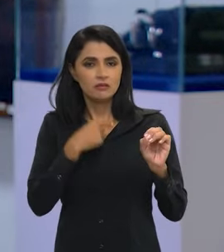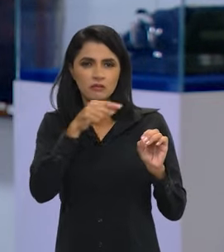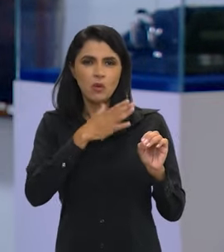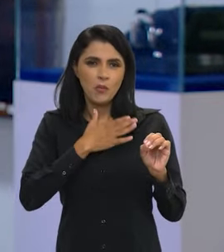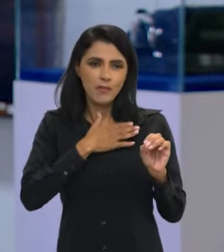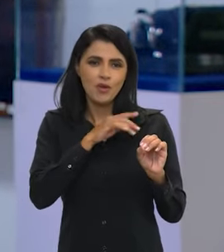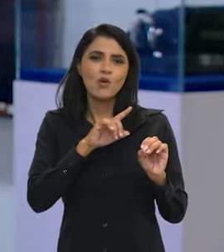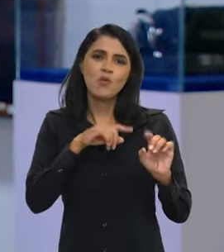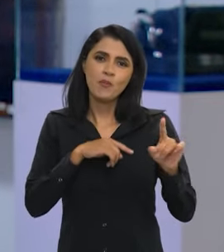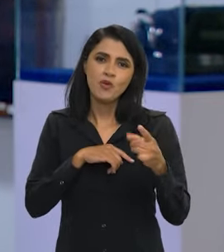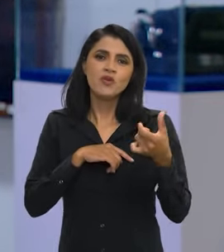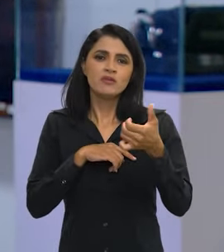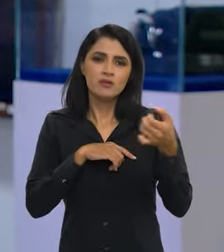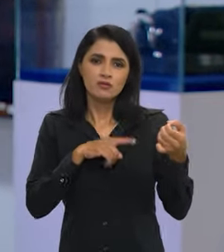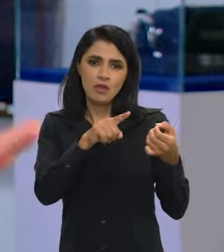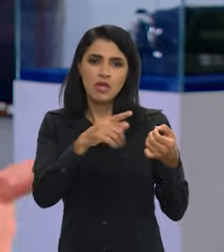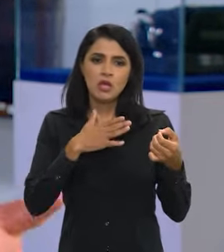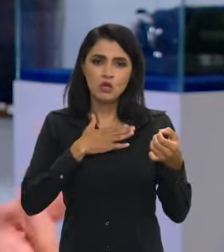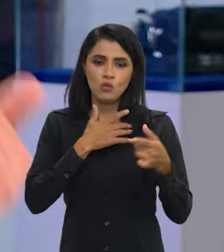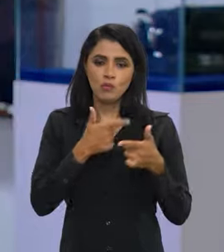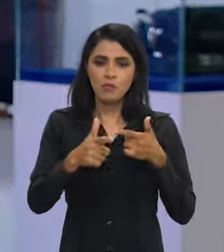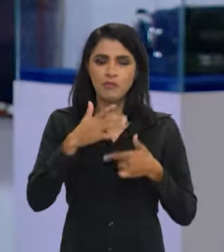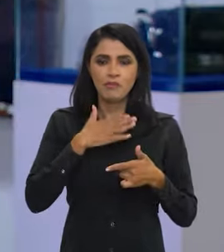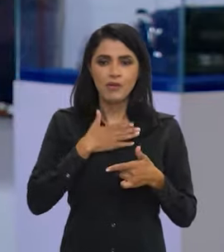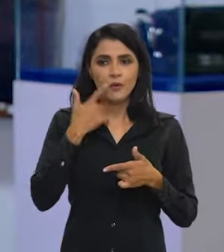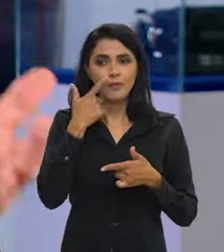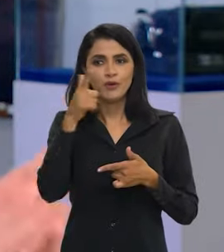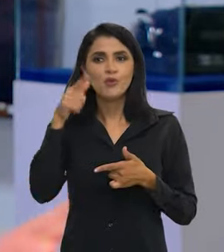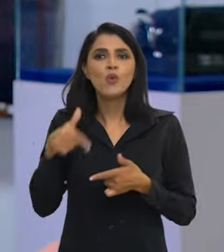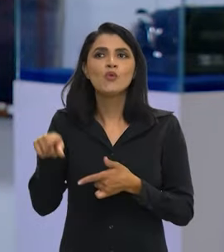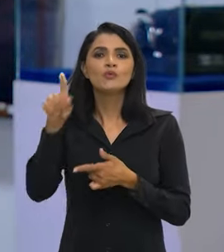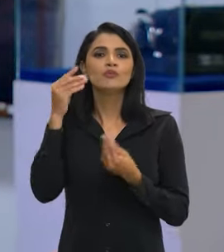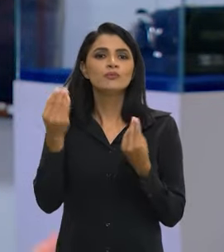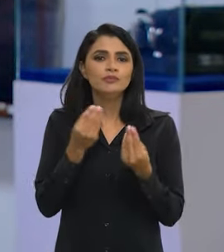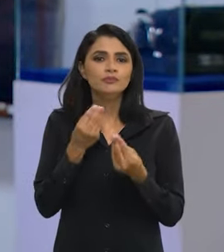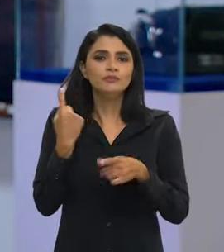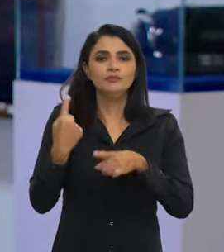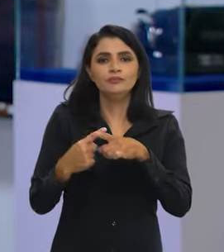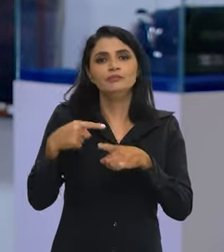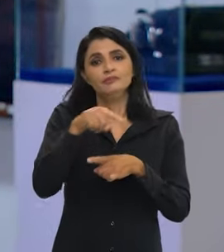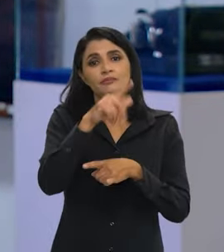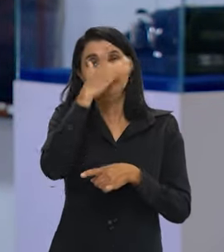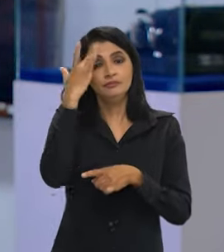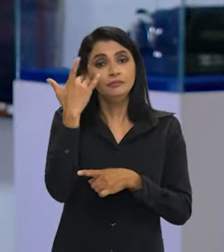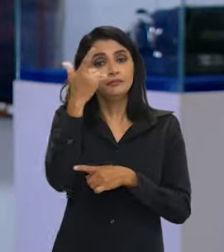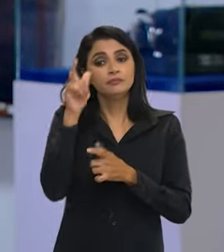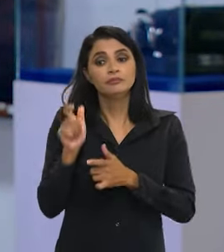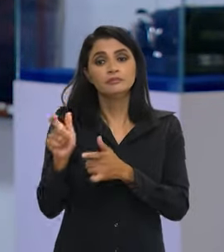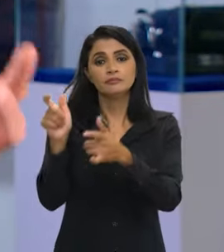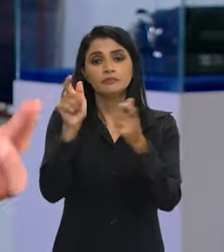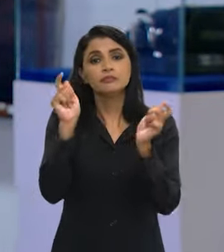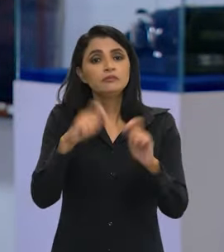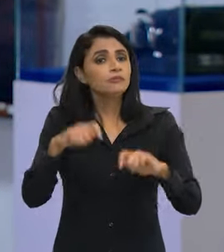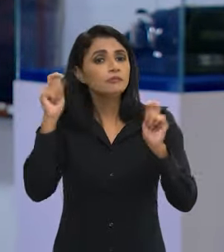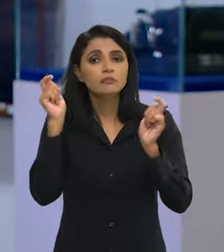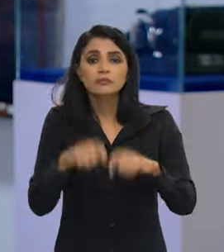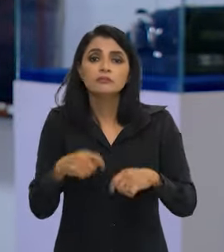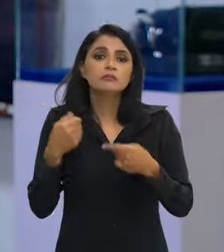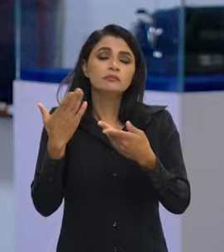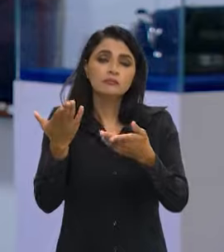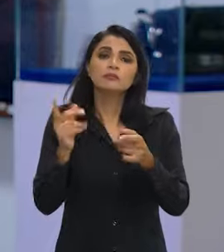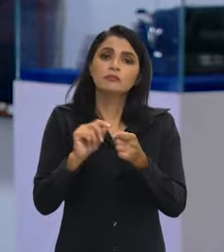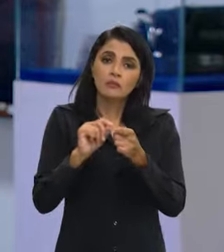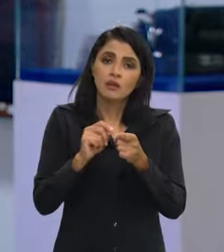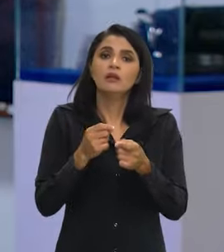Ficar só com meus 1.600, eu resolvo um problema meu, mas desumanizo, porque as pessoas têm outras, em outras localidades. Então, você vai